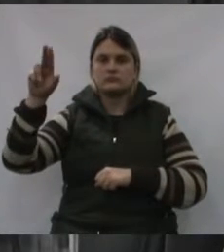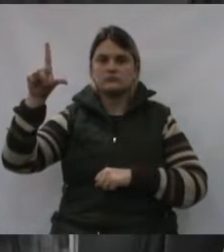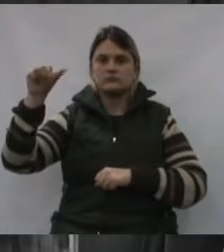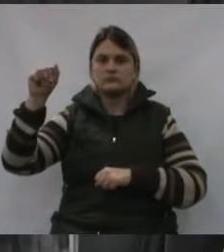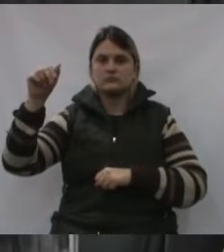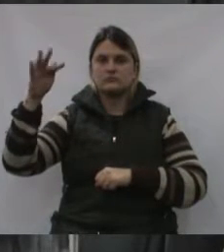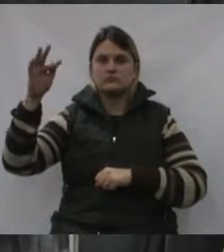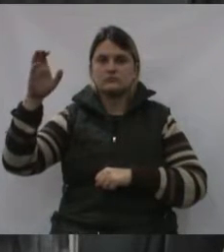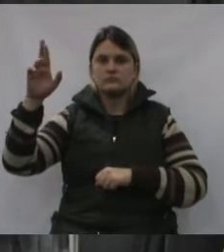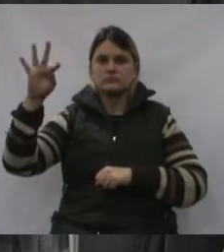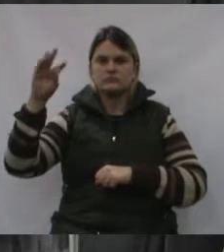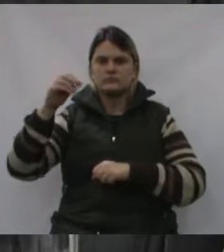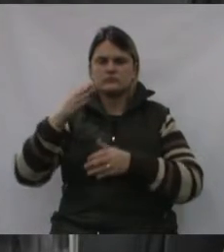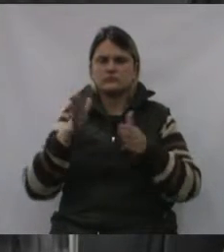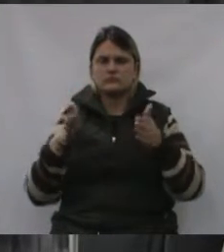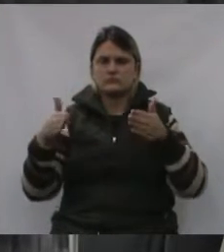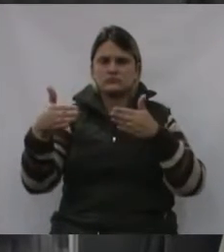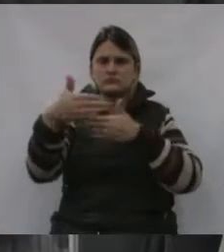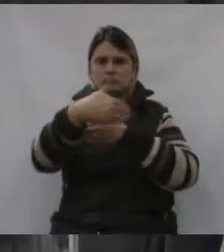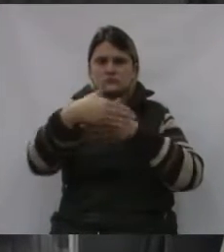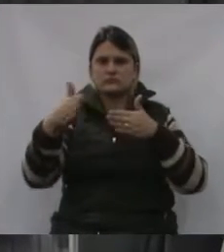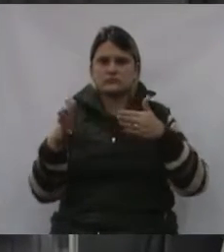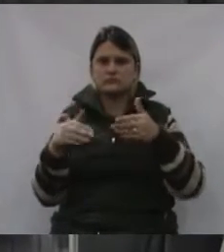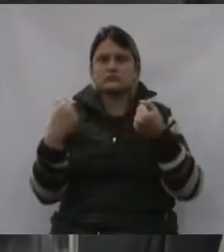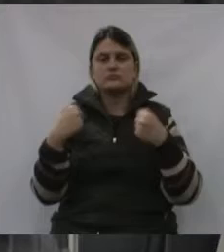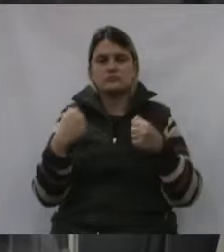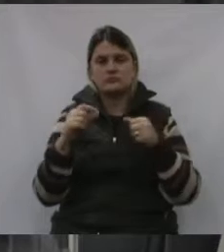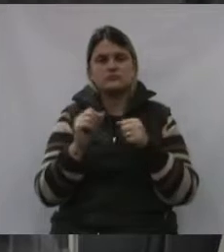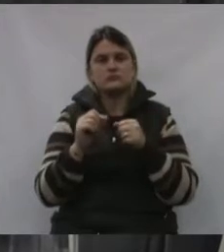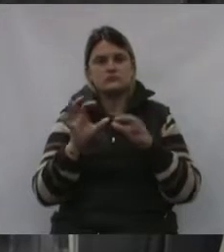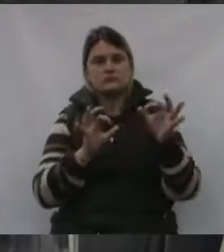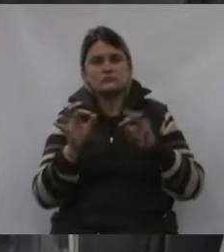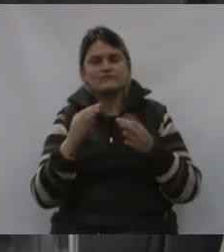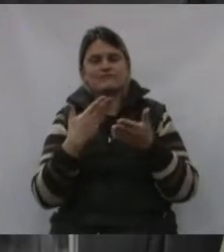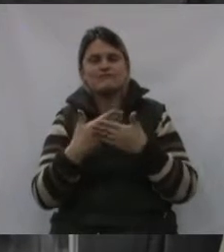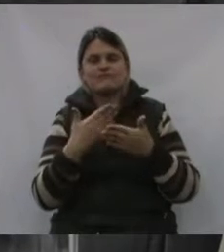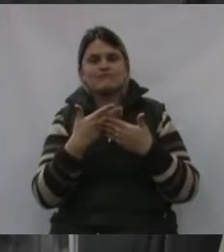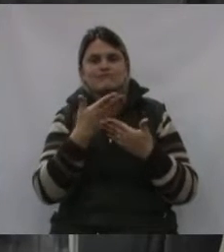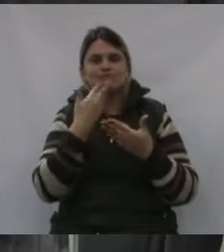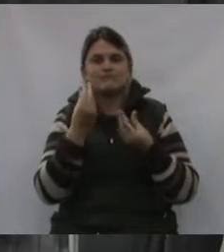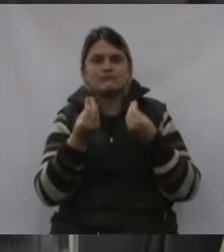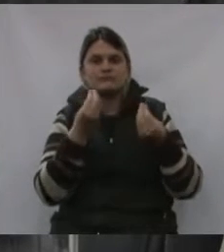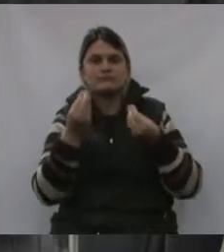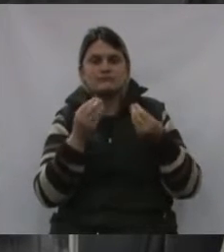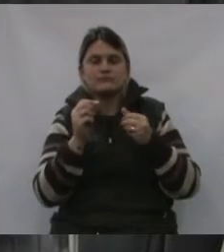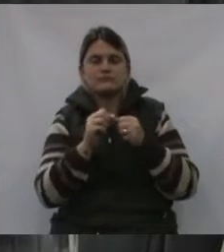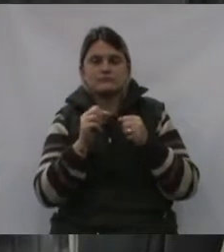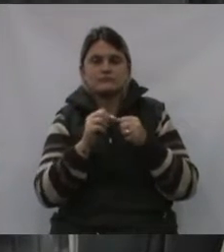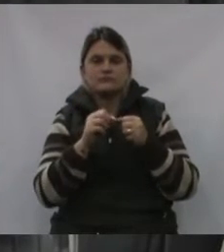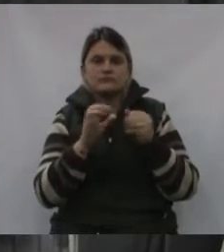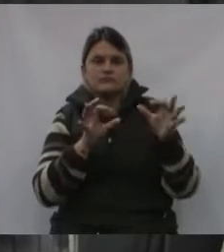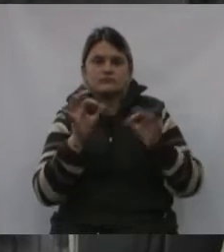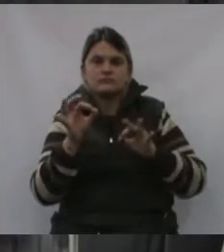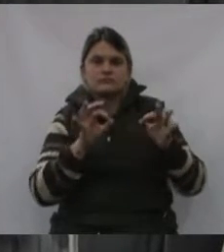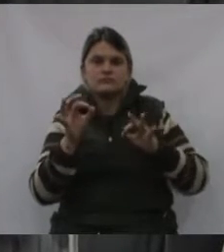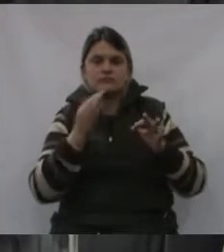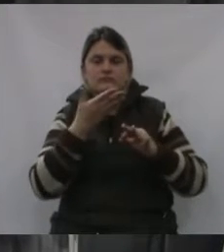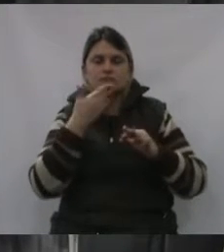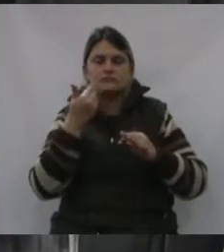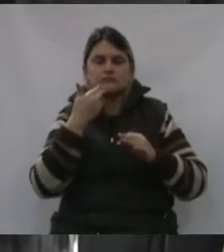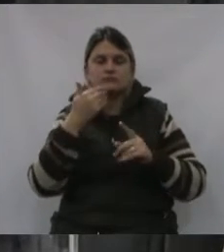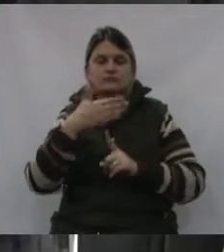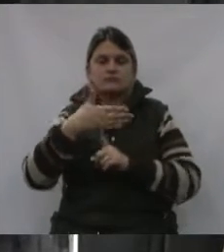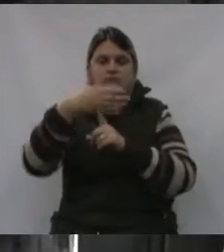que precisa ser feito ali um estudo melhor, colocação de sinalização